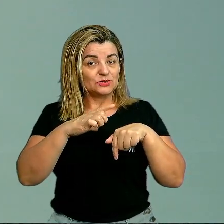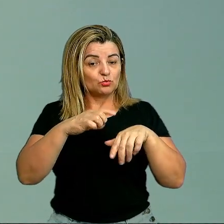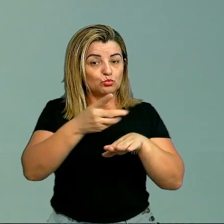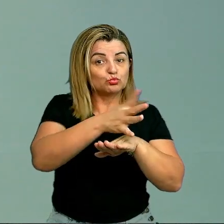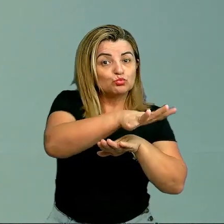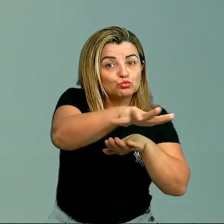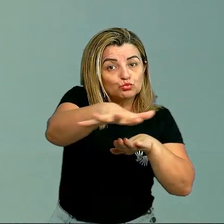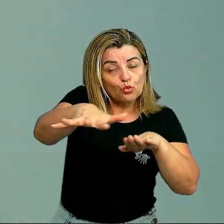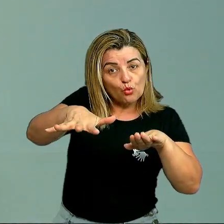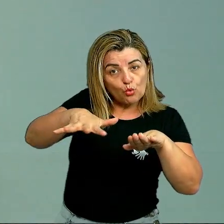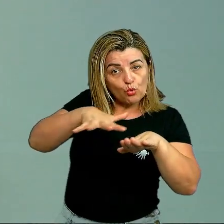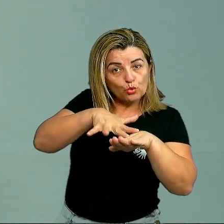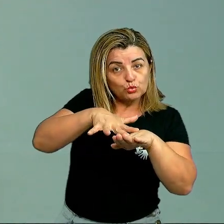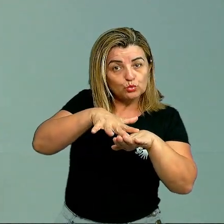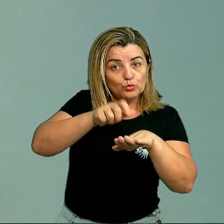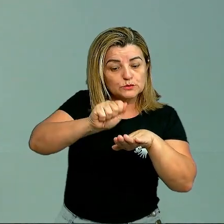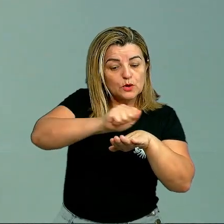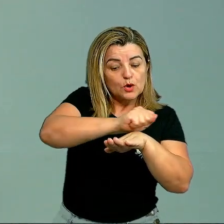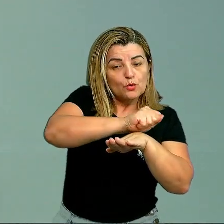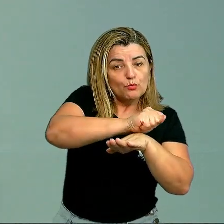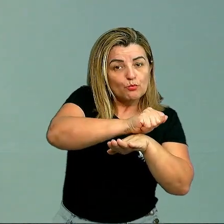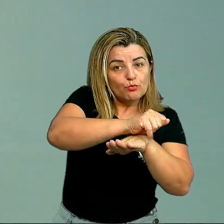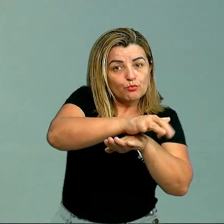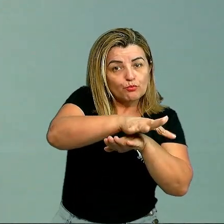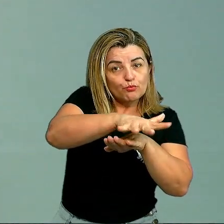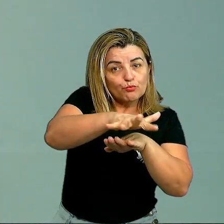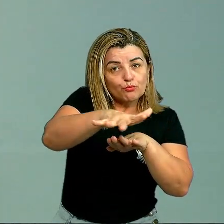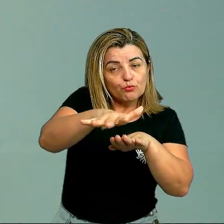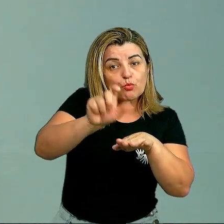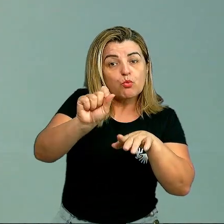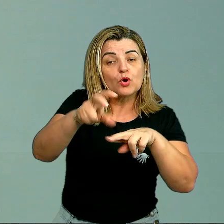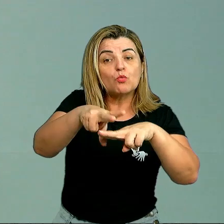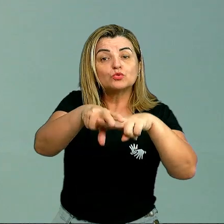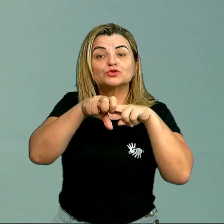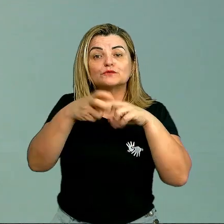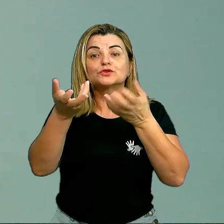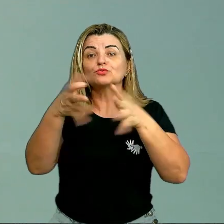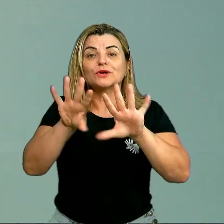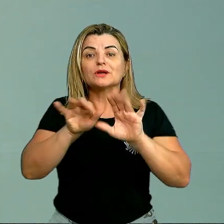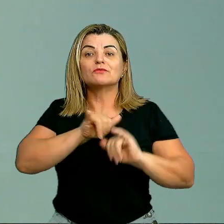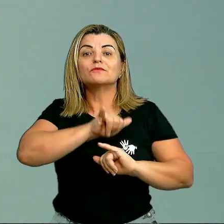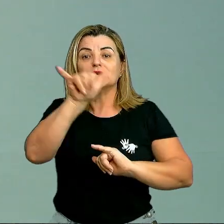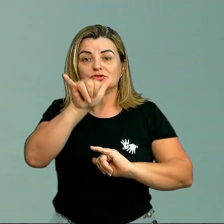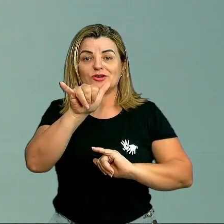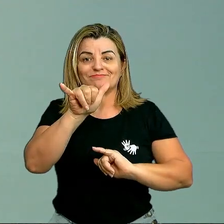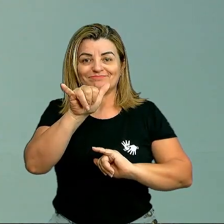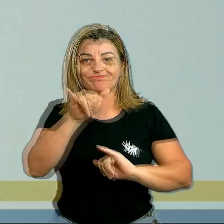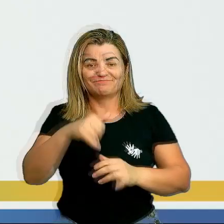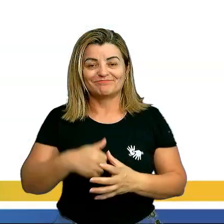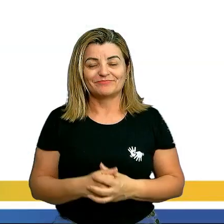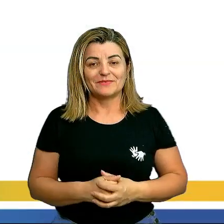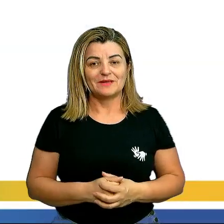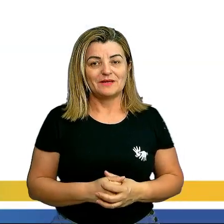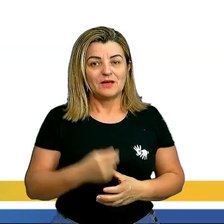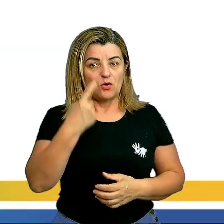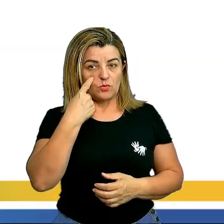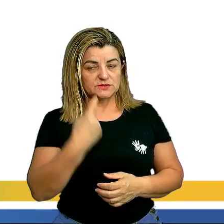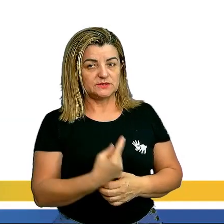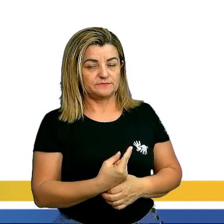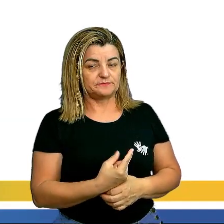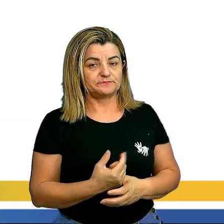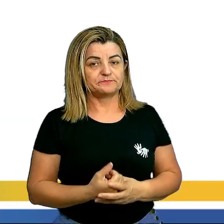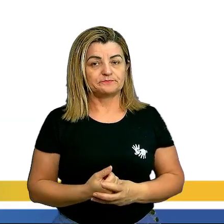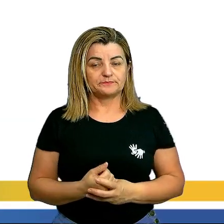todo. E distribuímos o motivo deles não quererem viajar. Tudo bem? Então vamos lá.